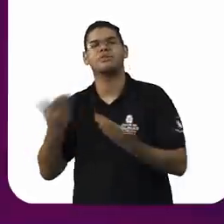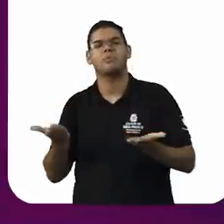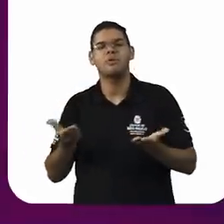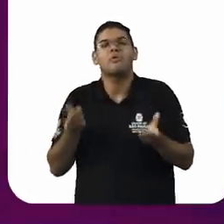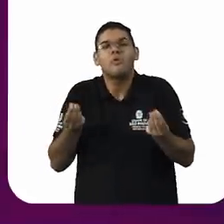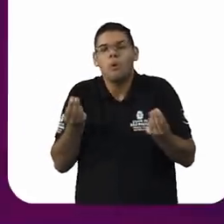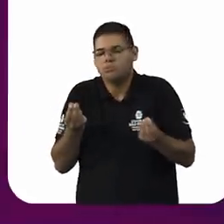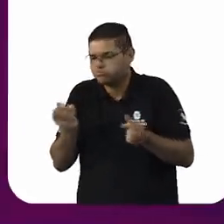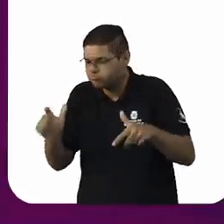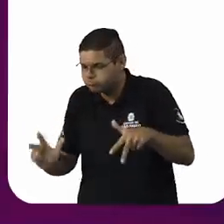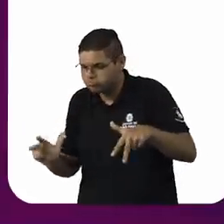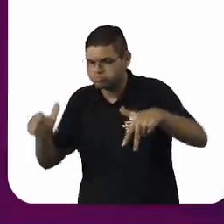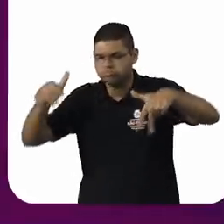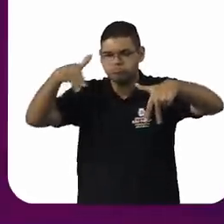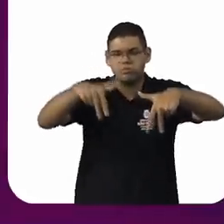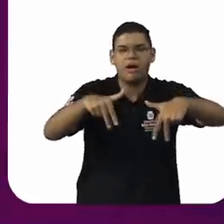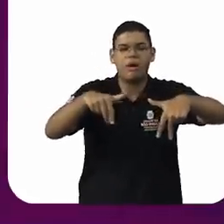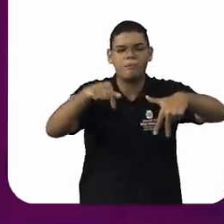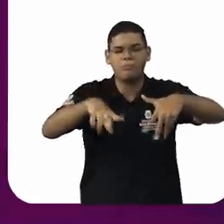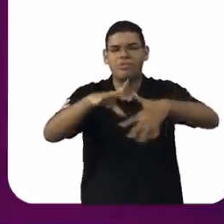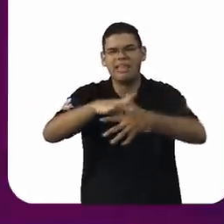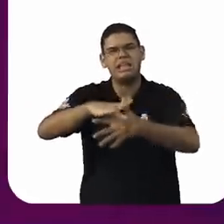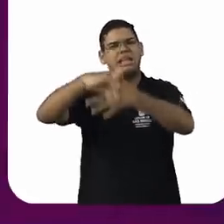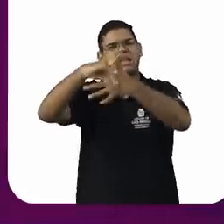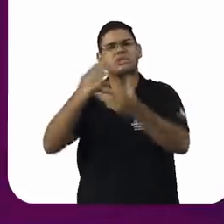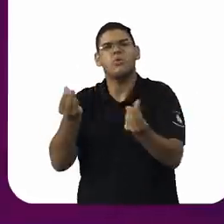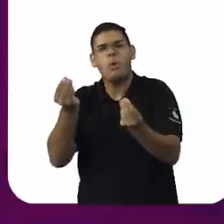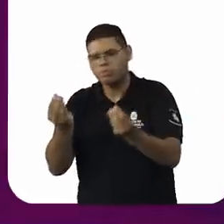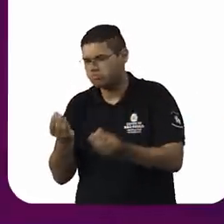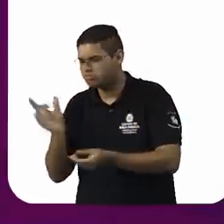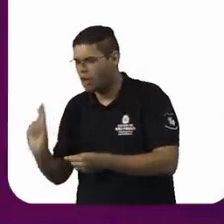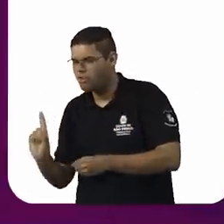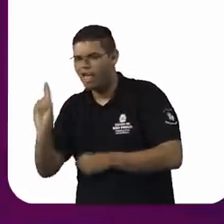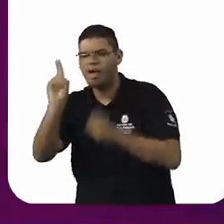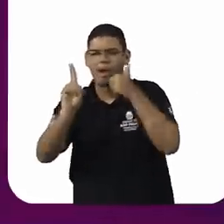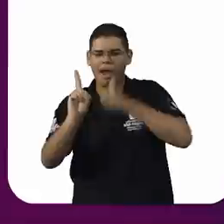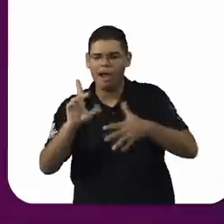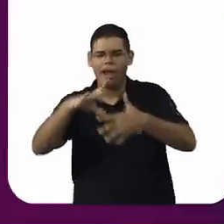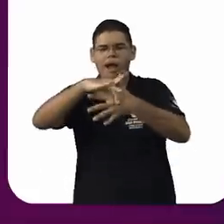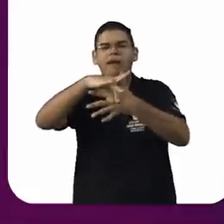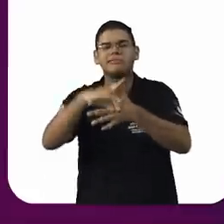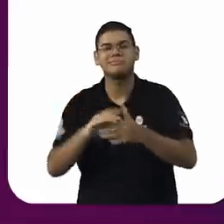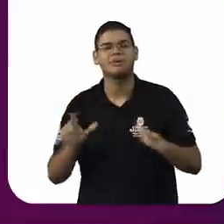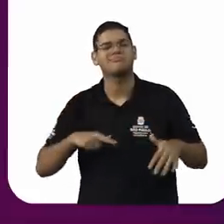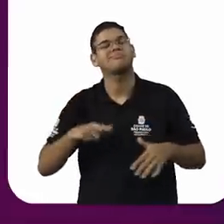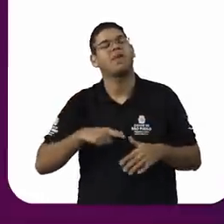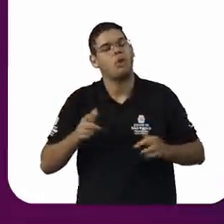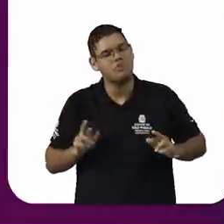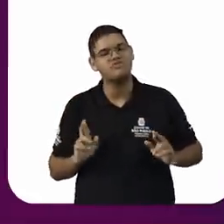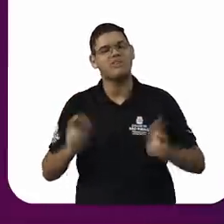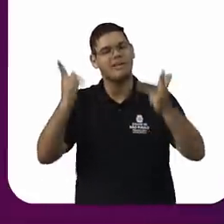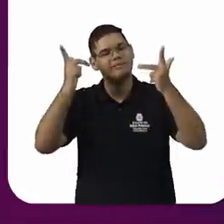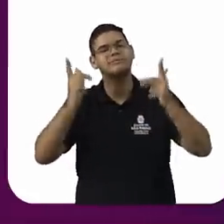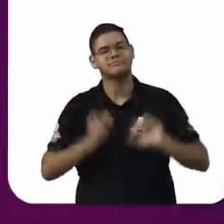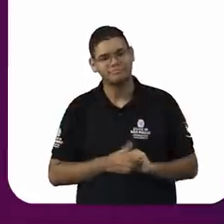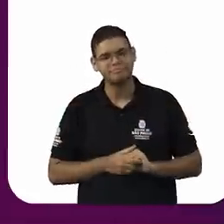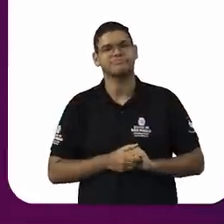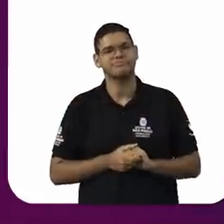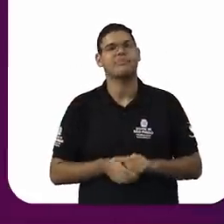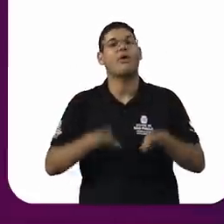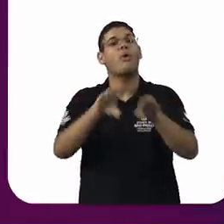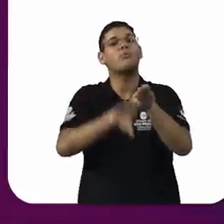liderança. Há também uma visão em relação, uma diferença na capacidade em relação à inteligência, à